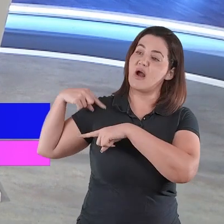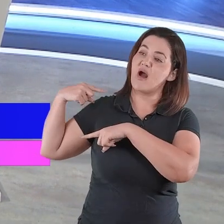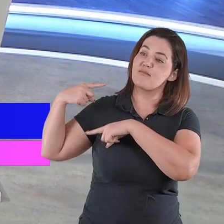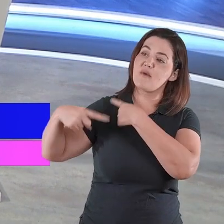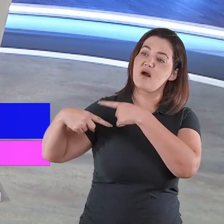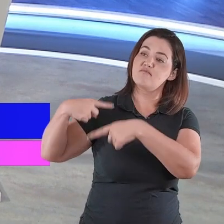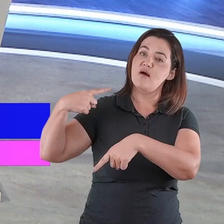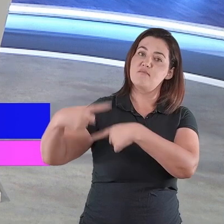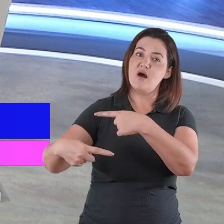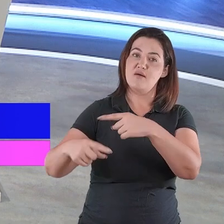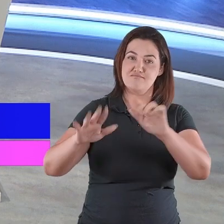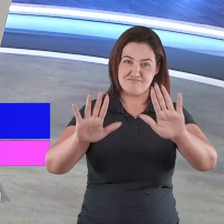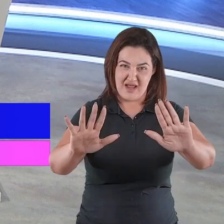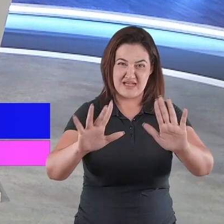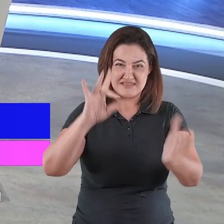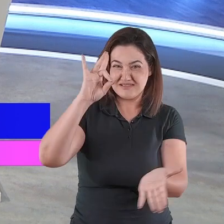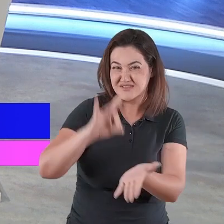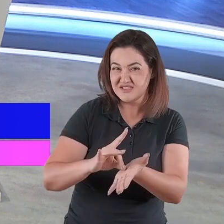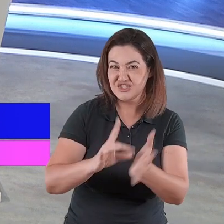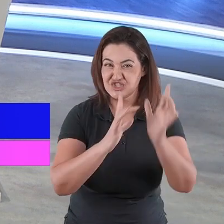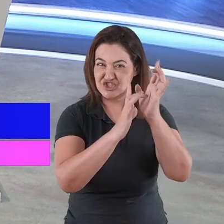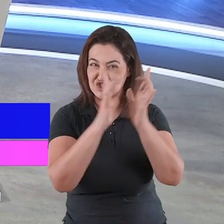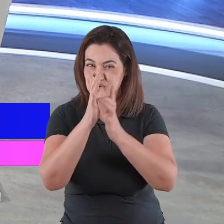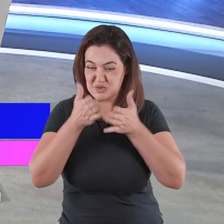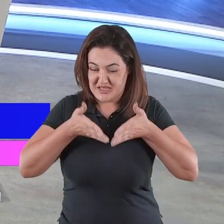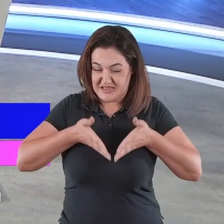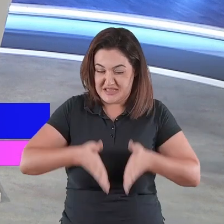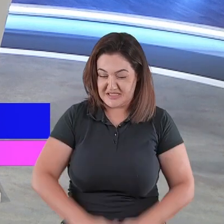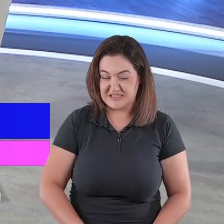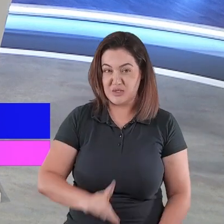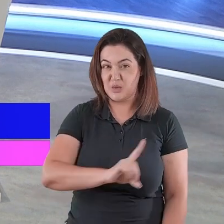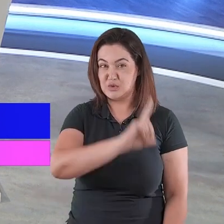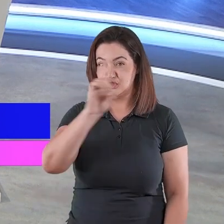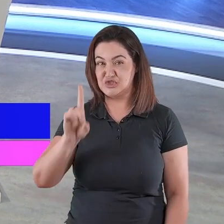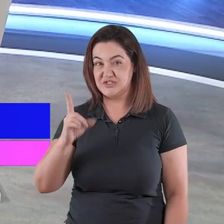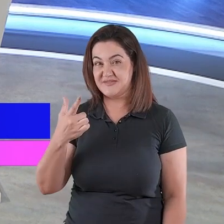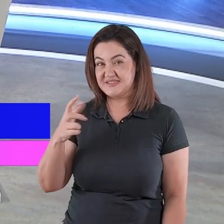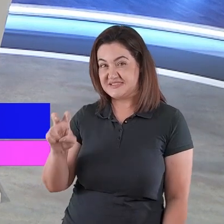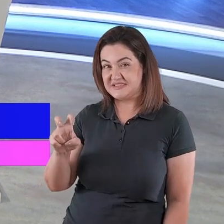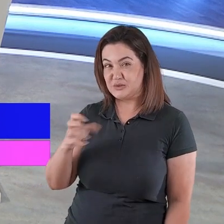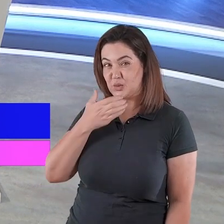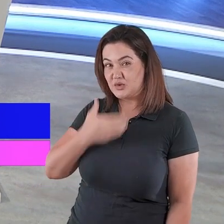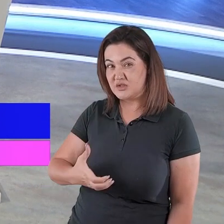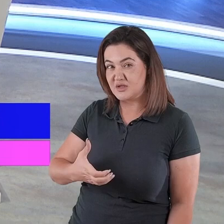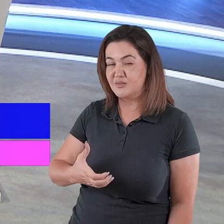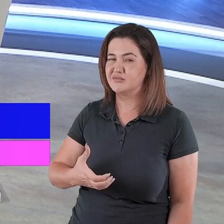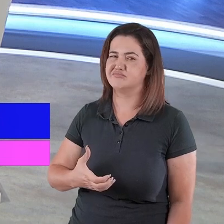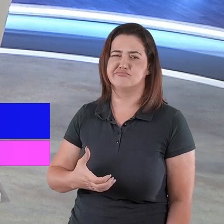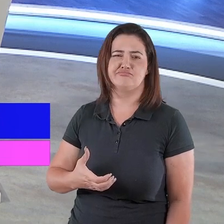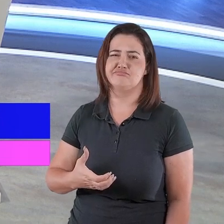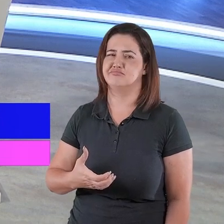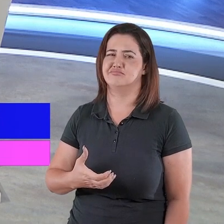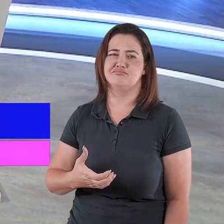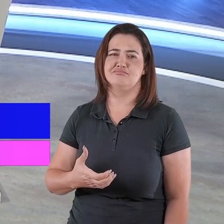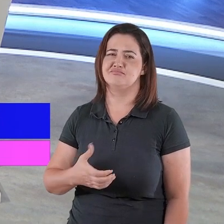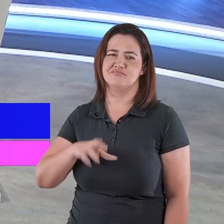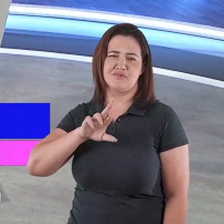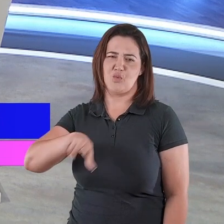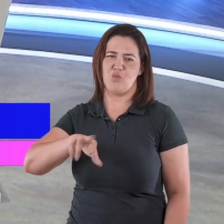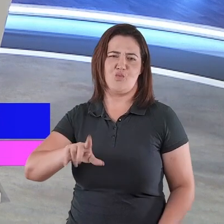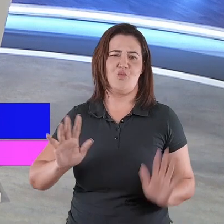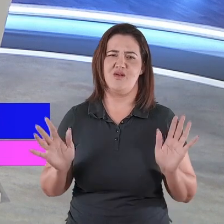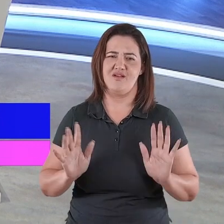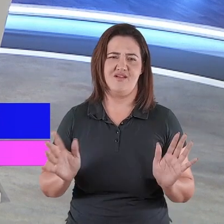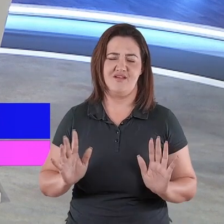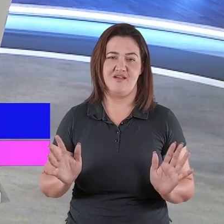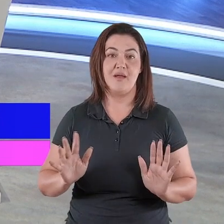Jesus tenha, de fato, nascido no dia 25 de dezembro. Provavelmente, não foi essa a data. Mas